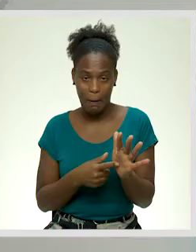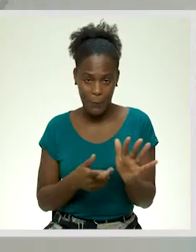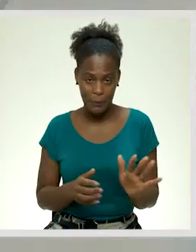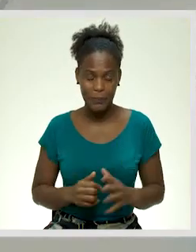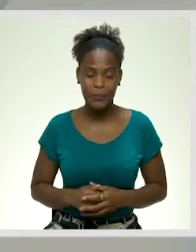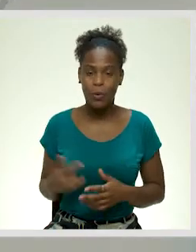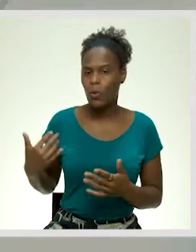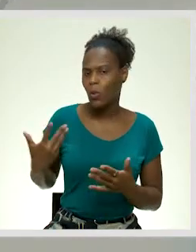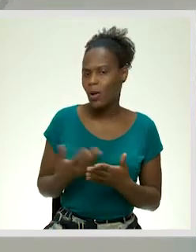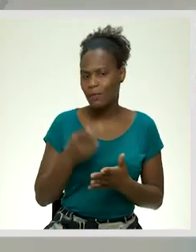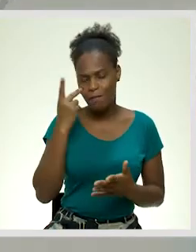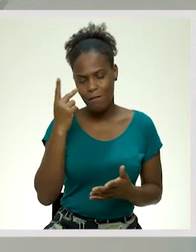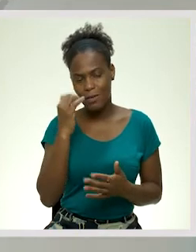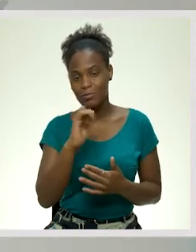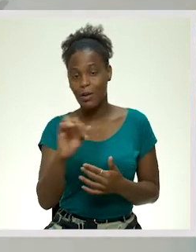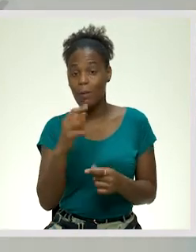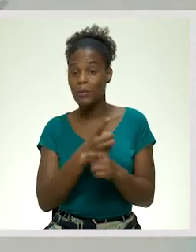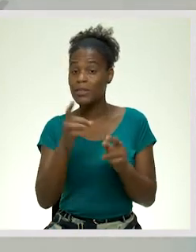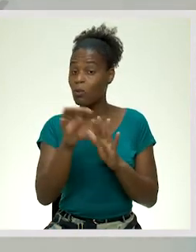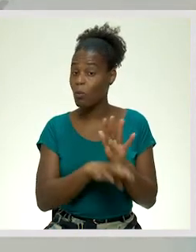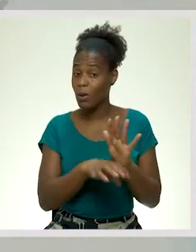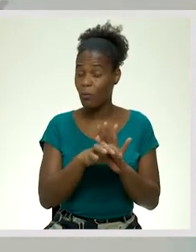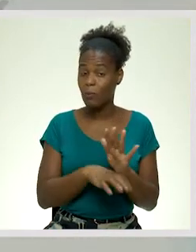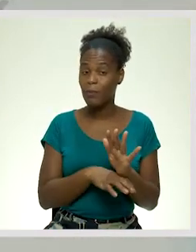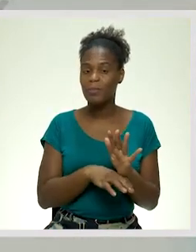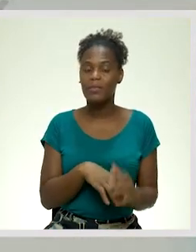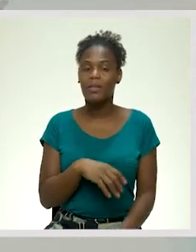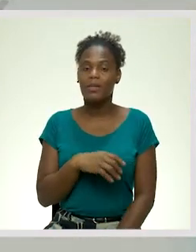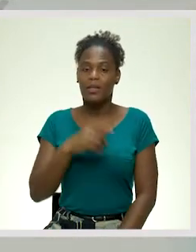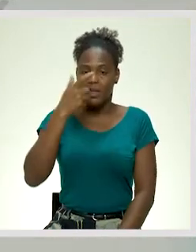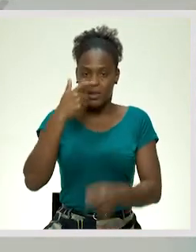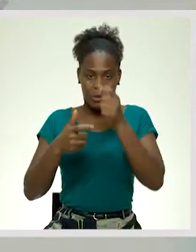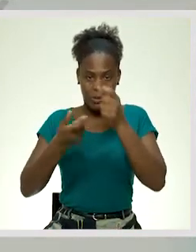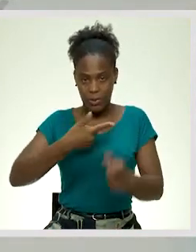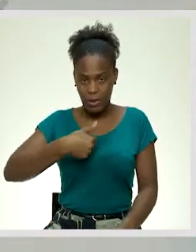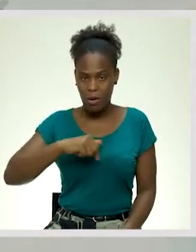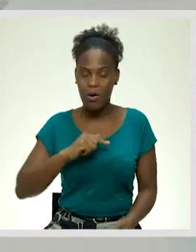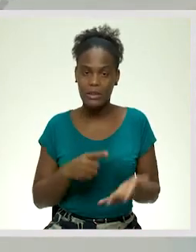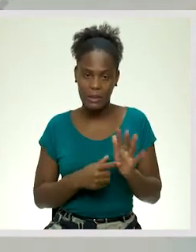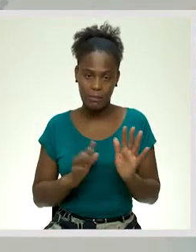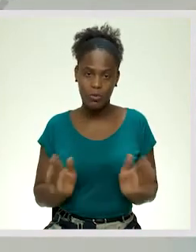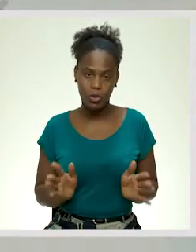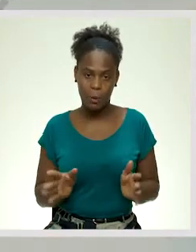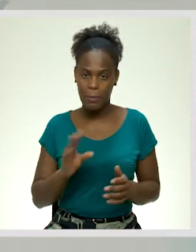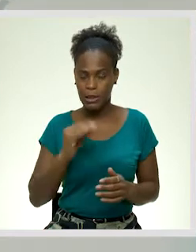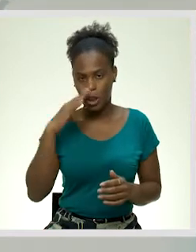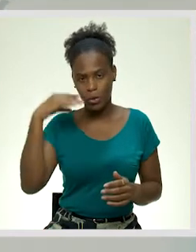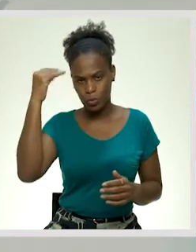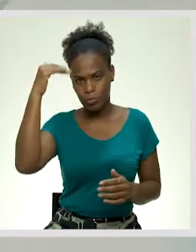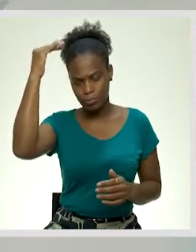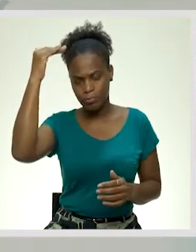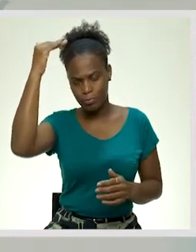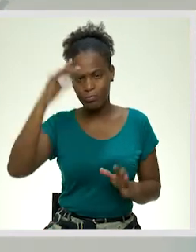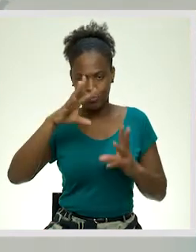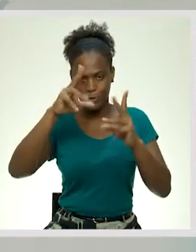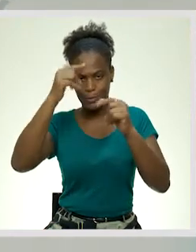que currículum vitae, as pessoas, bom, nós já estamos mais maduros, digamos assim,